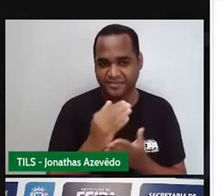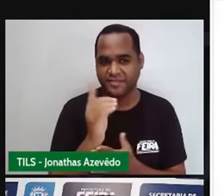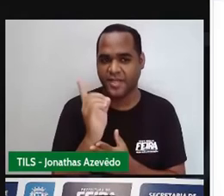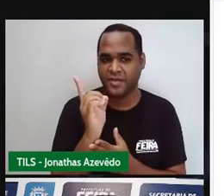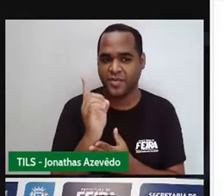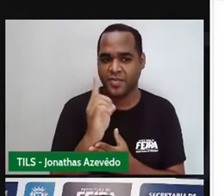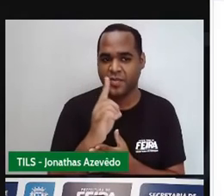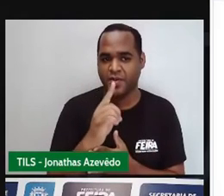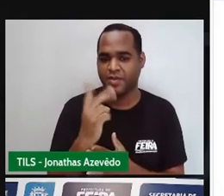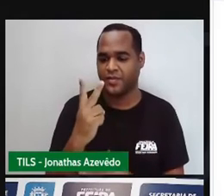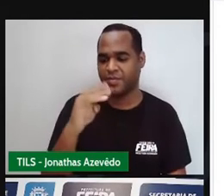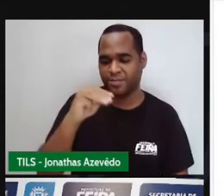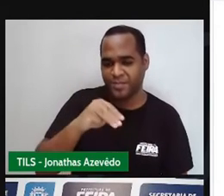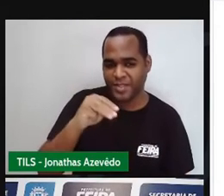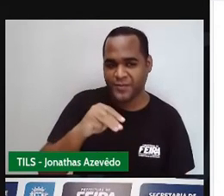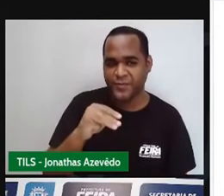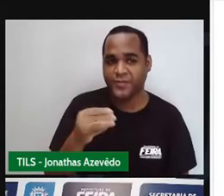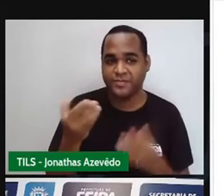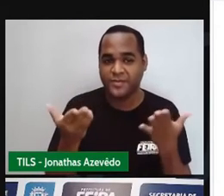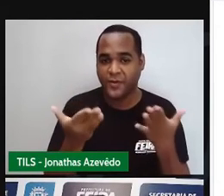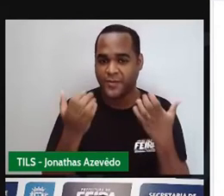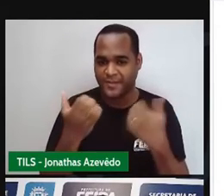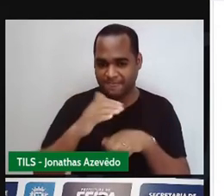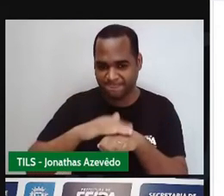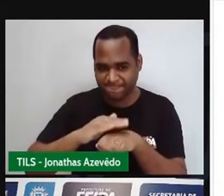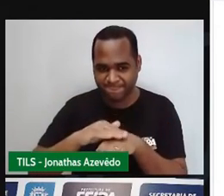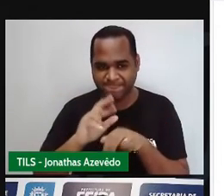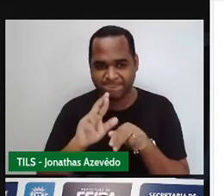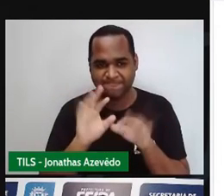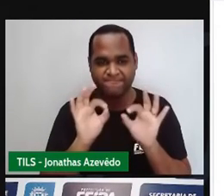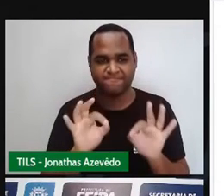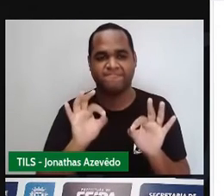2 minutinhos agora é sua vez.